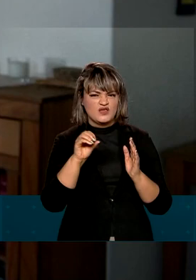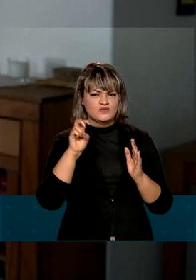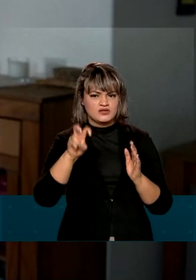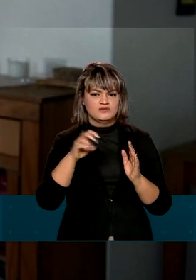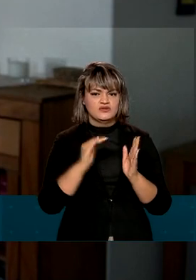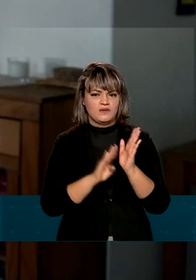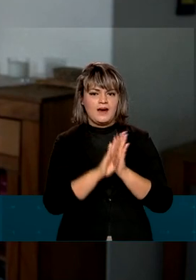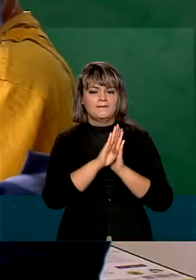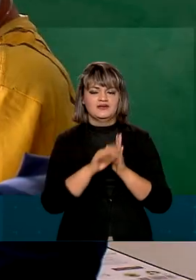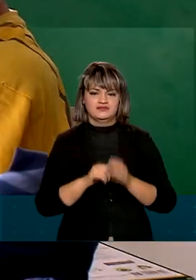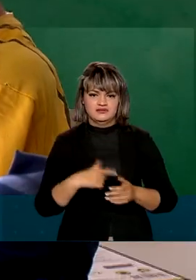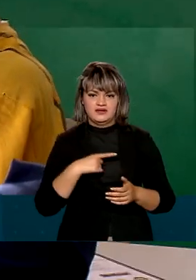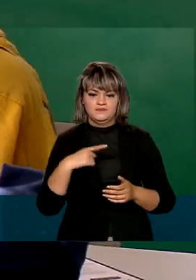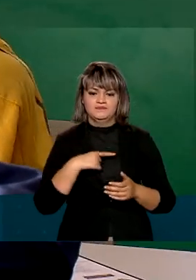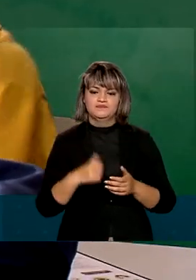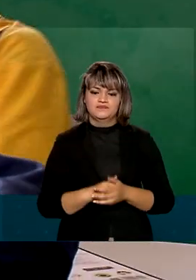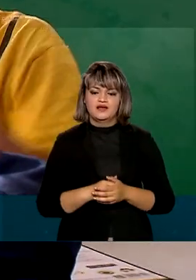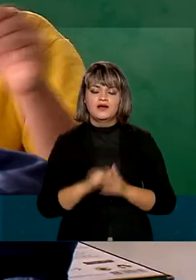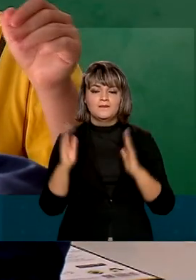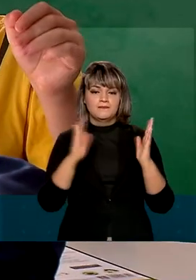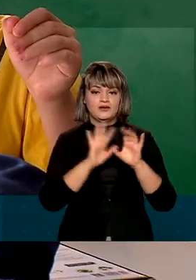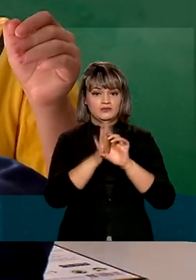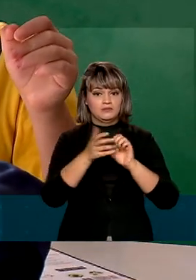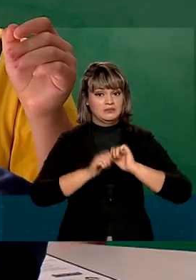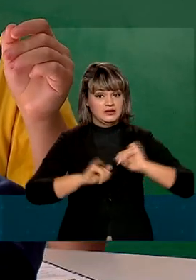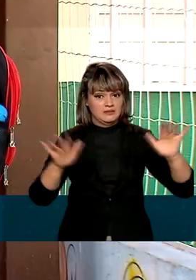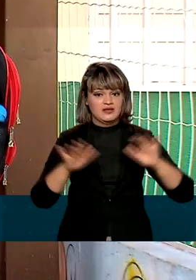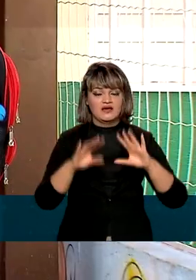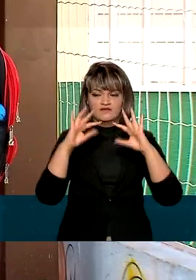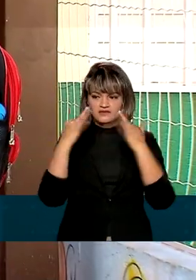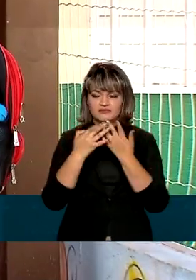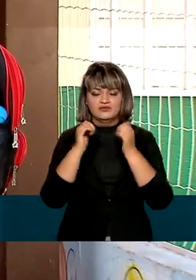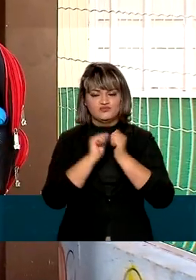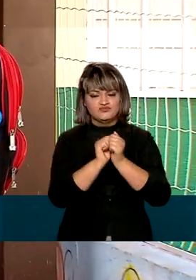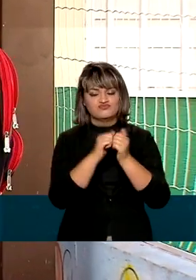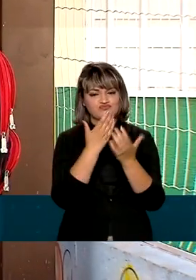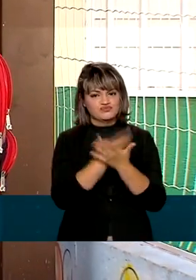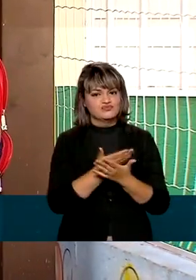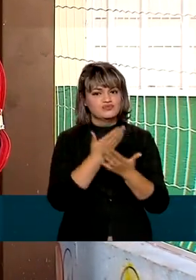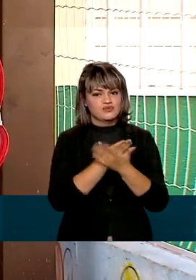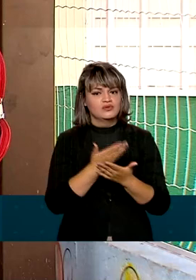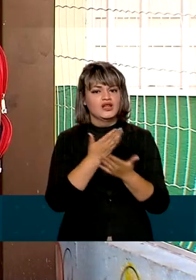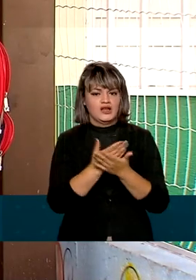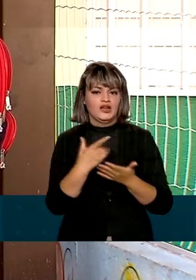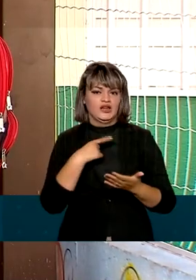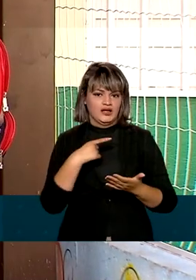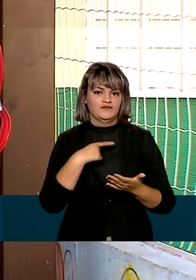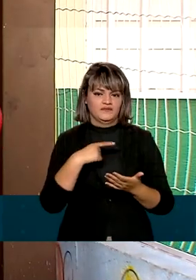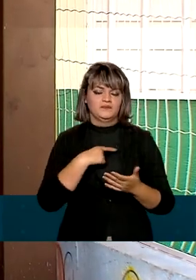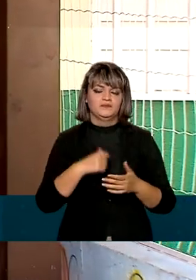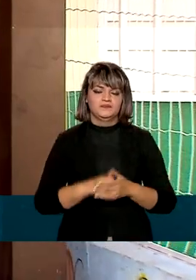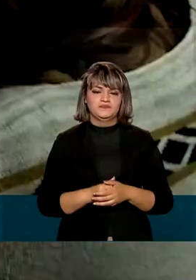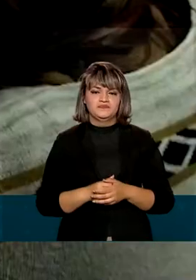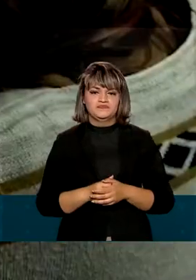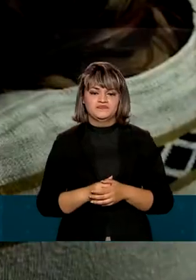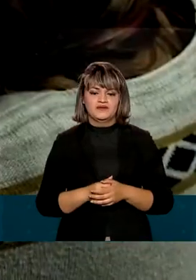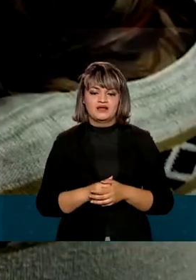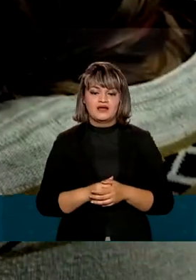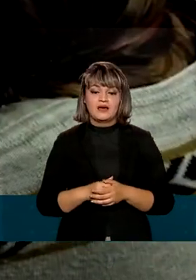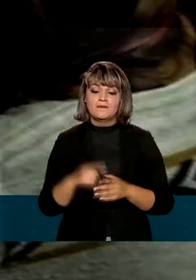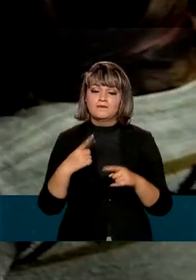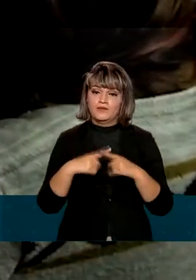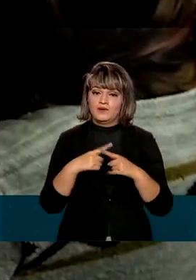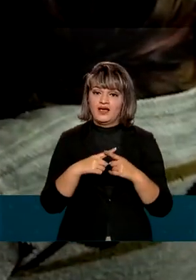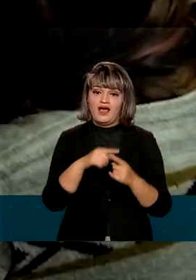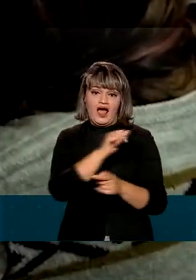Básica, o IDEB. Com a pandemia de Covid-19, as famílias passaram a participar de forma mais ativa da educação dos filhos, já